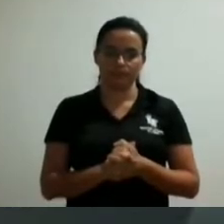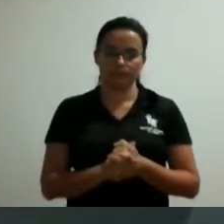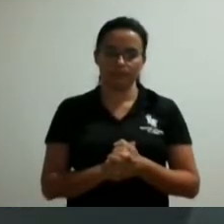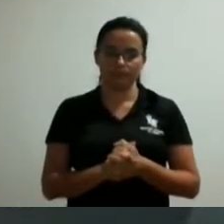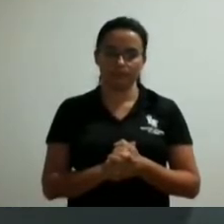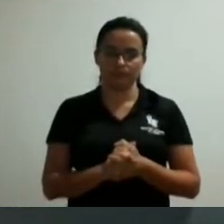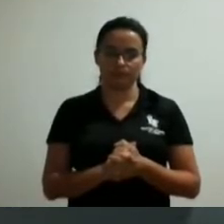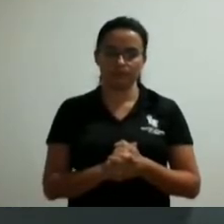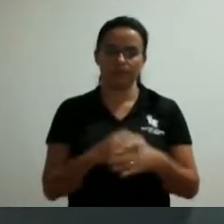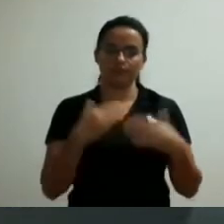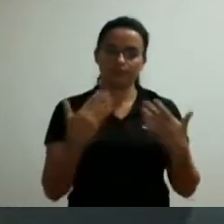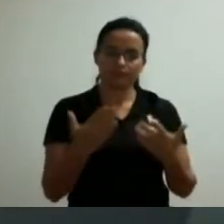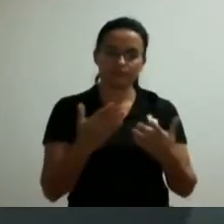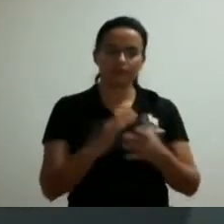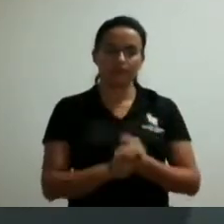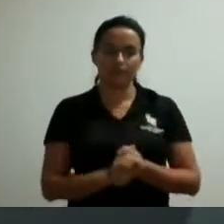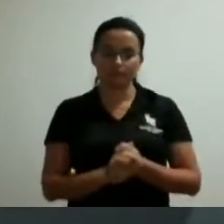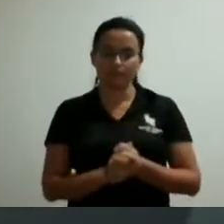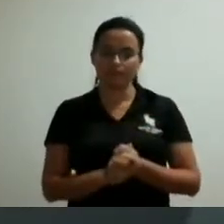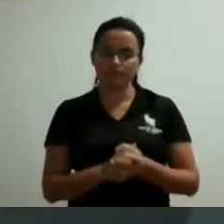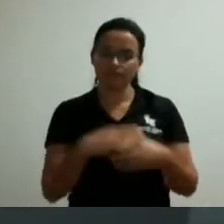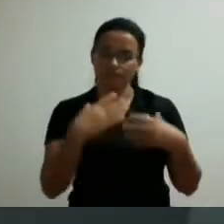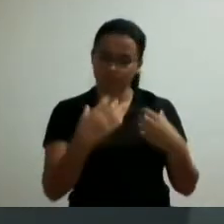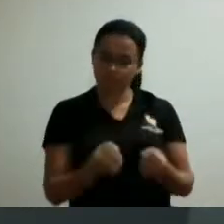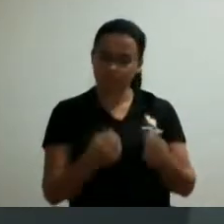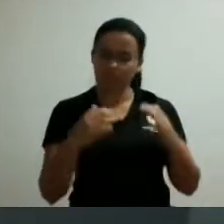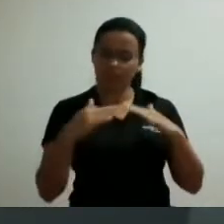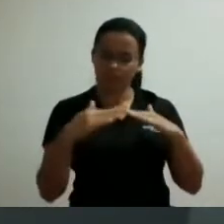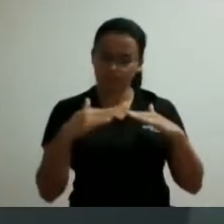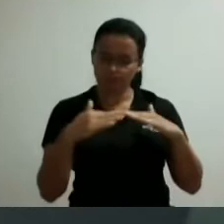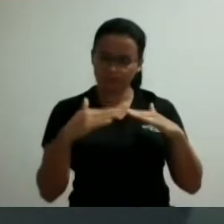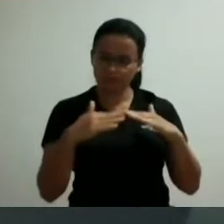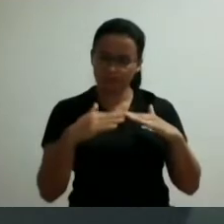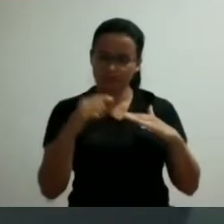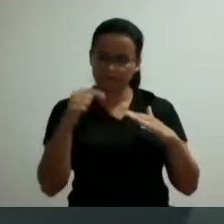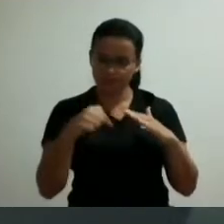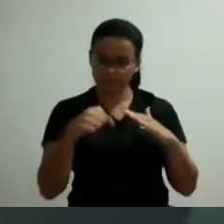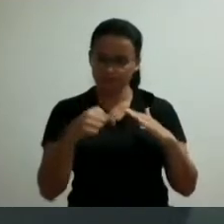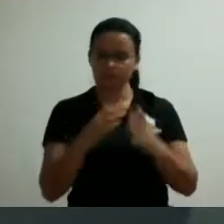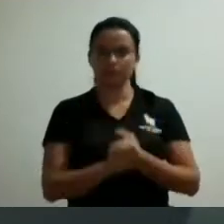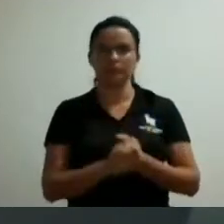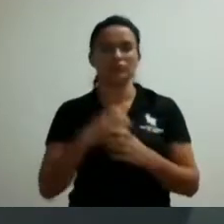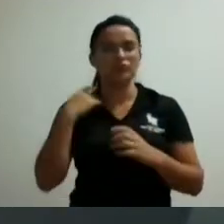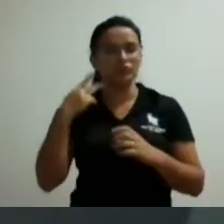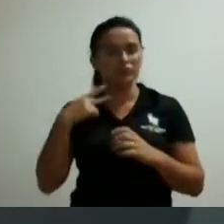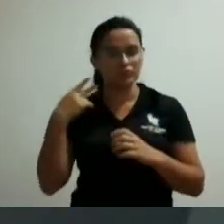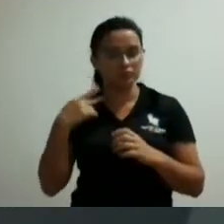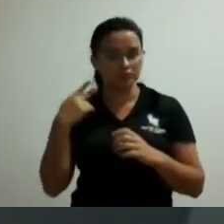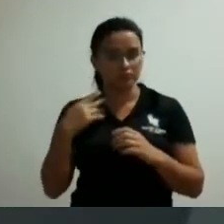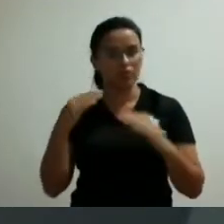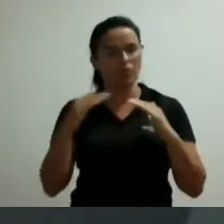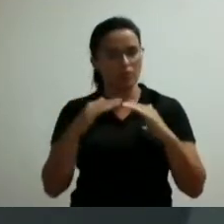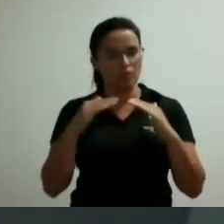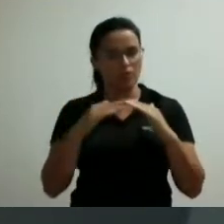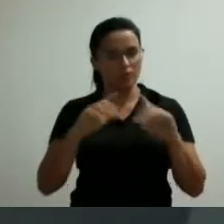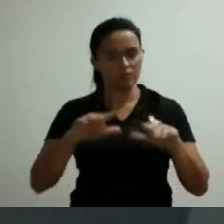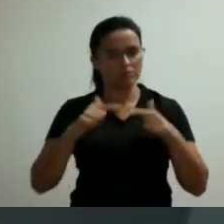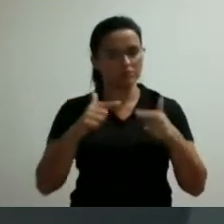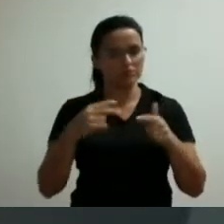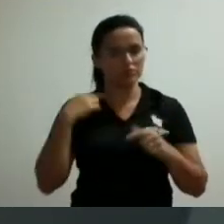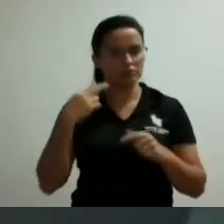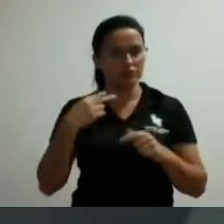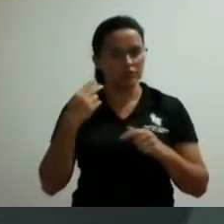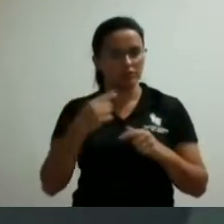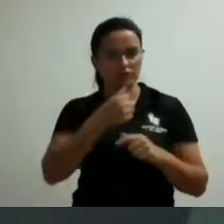posicionamos favoravelmente a nobre iniciativa do vereador Sargento Melo Casal observadas